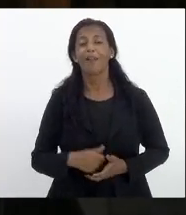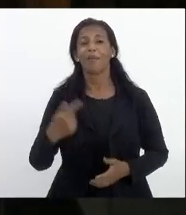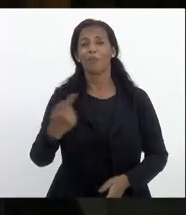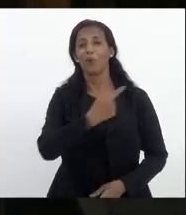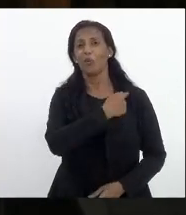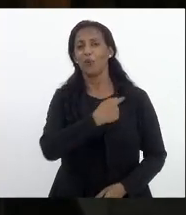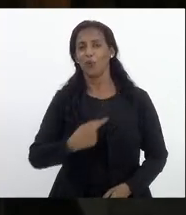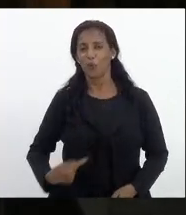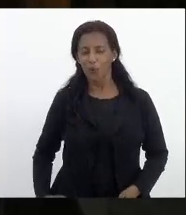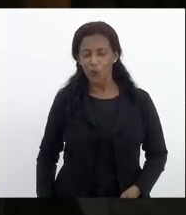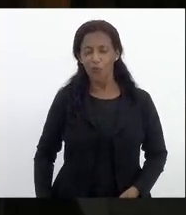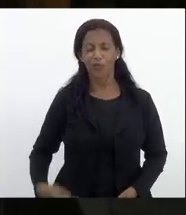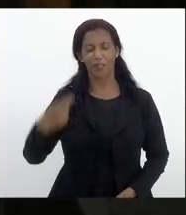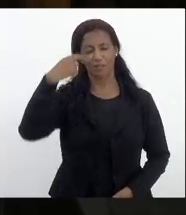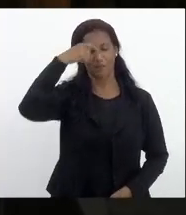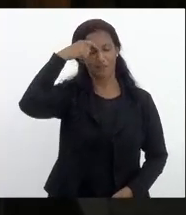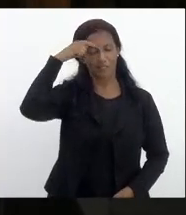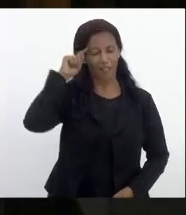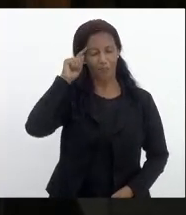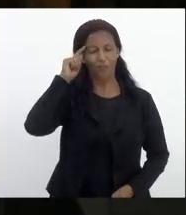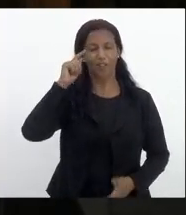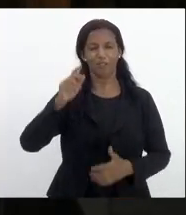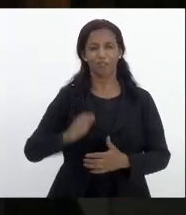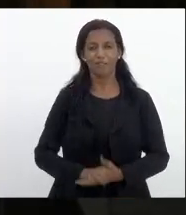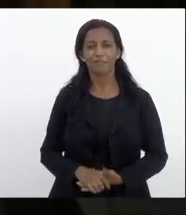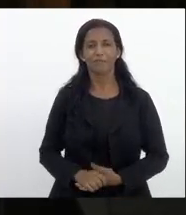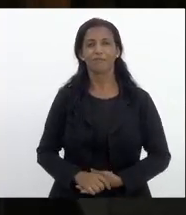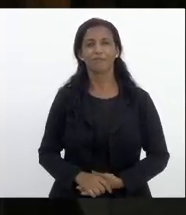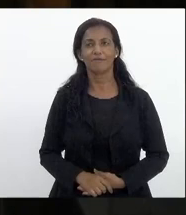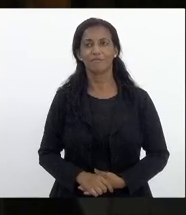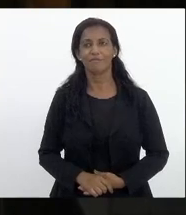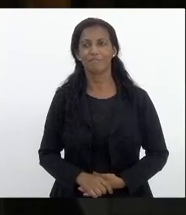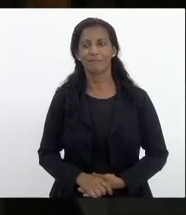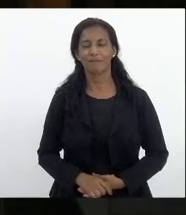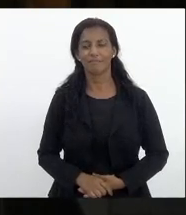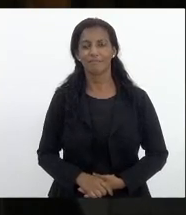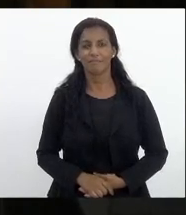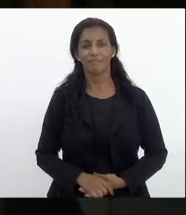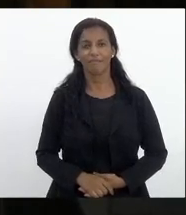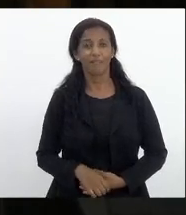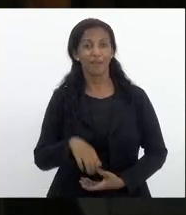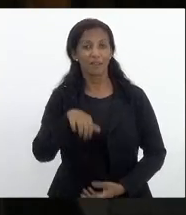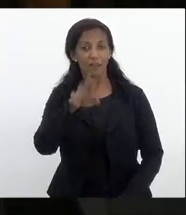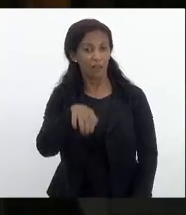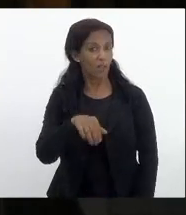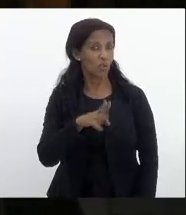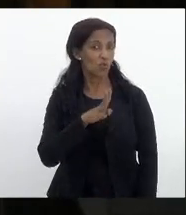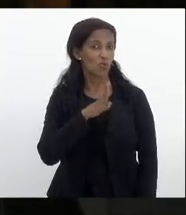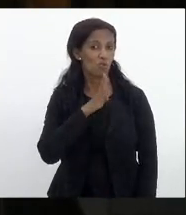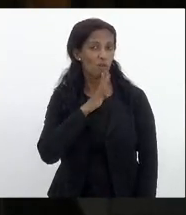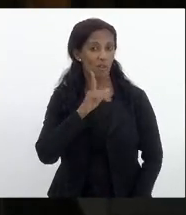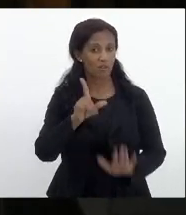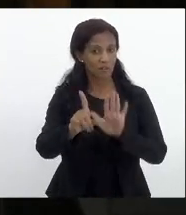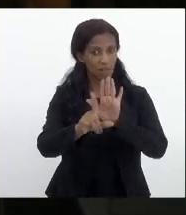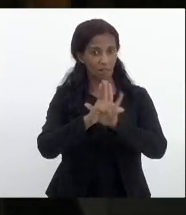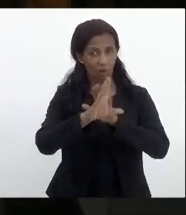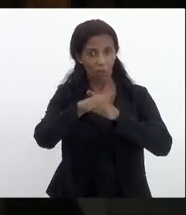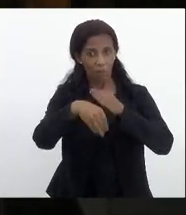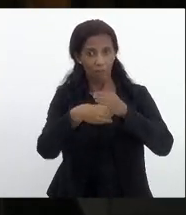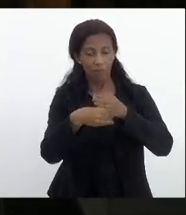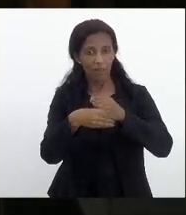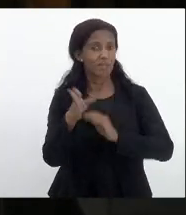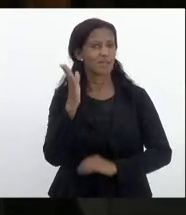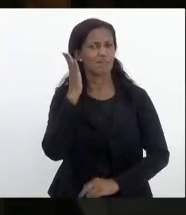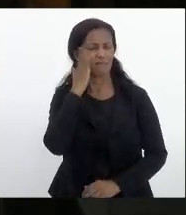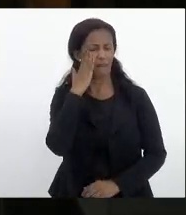governador Cláudio Castro quem conhece essas leis complementares